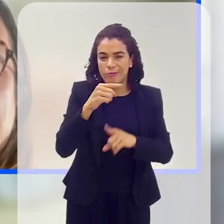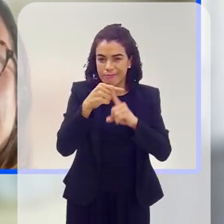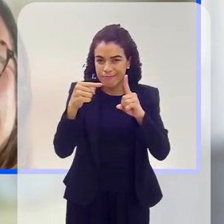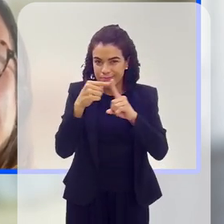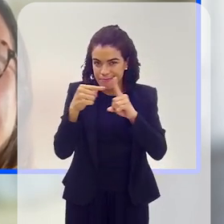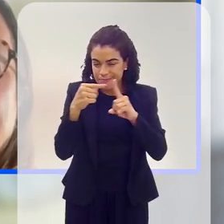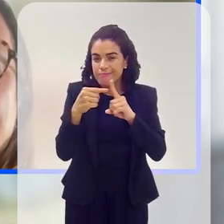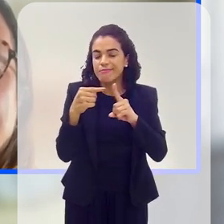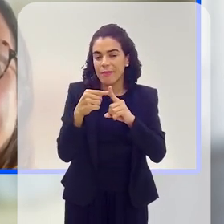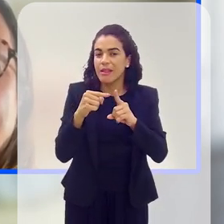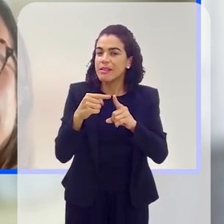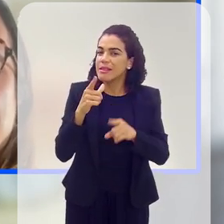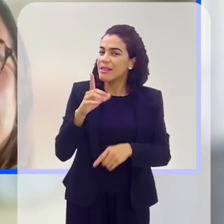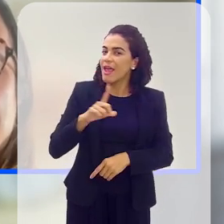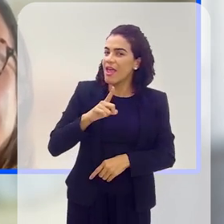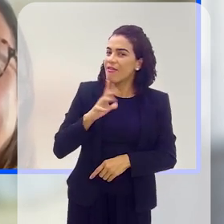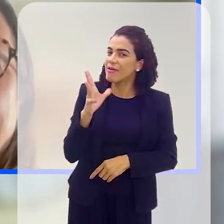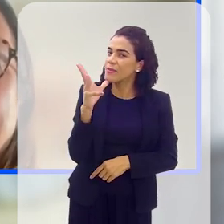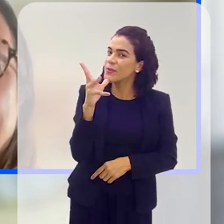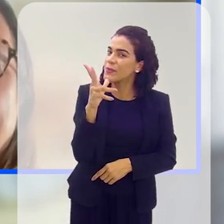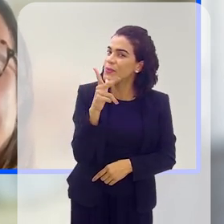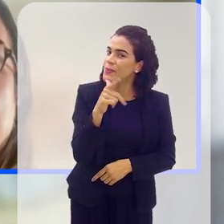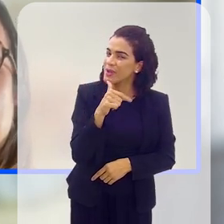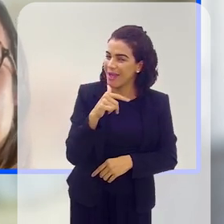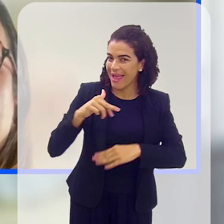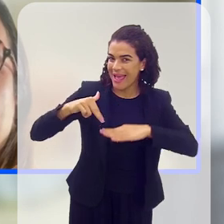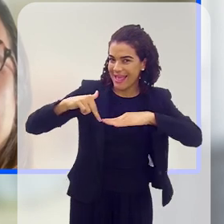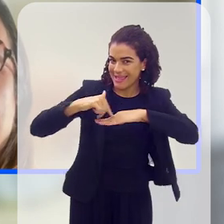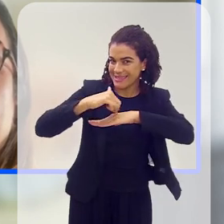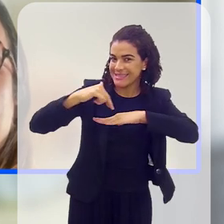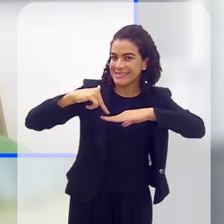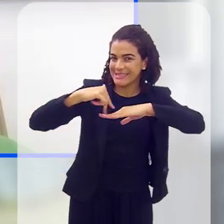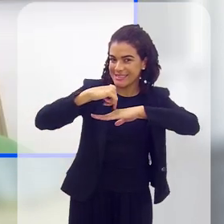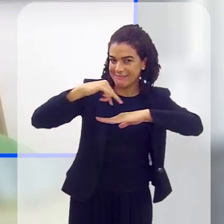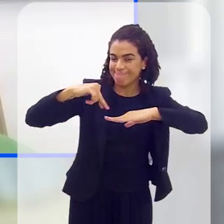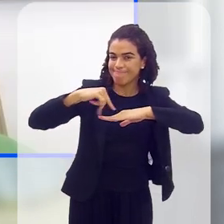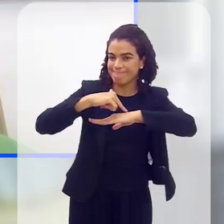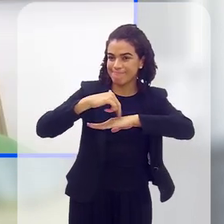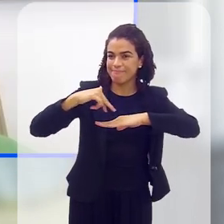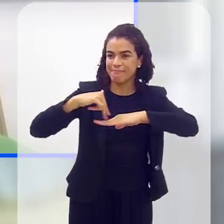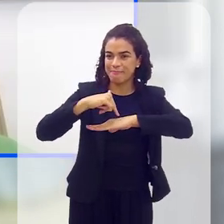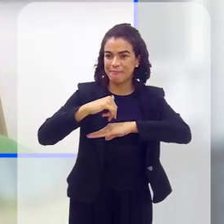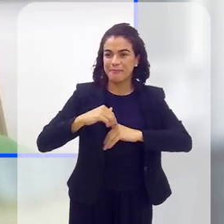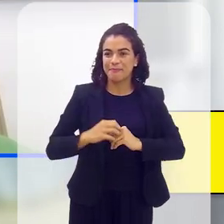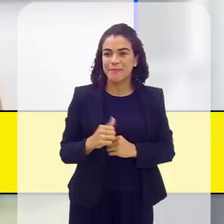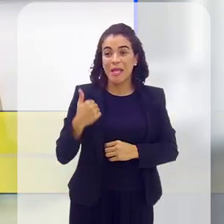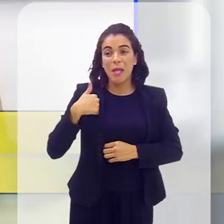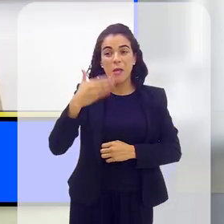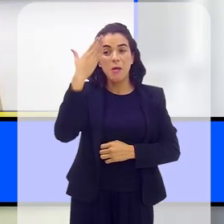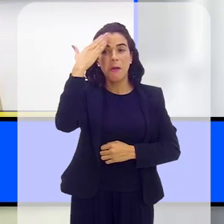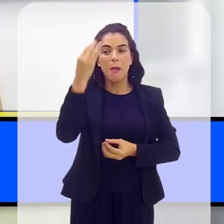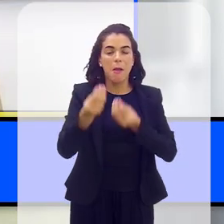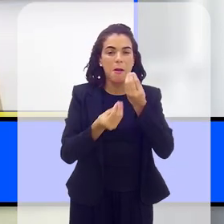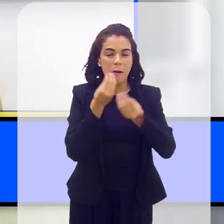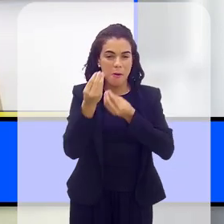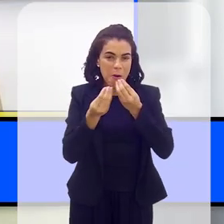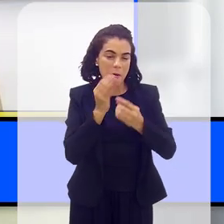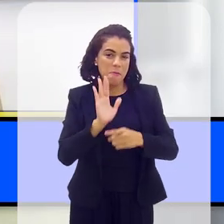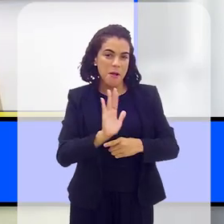esteve um pouquinho desse atraso aí, mas acredito que nem foi tanto, talvez por a questão da fisioterapia ajudar,